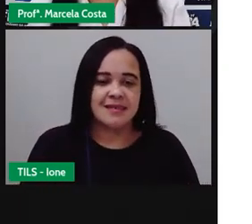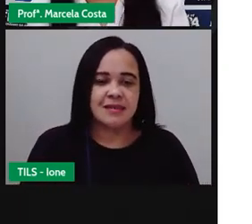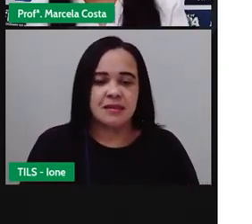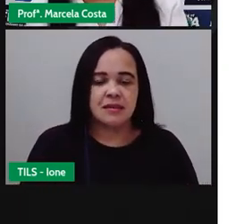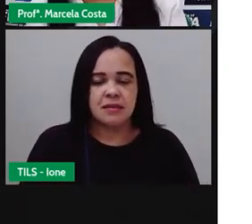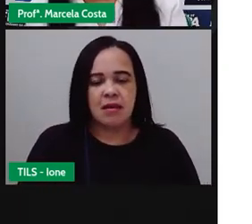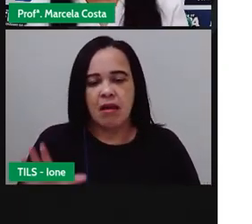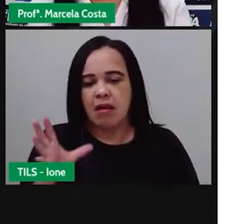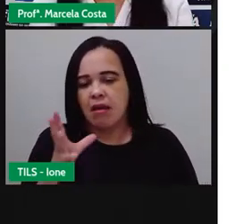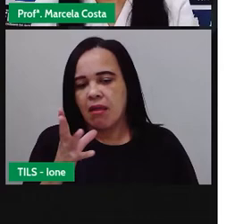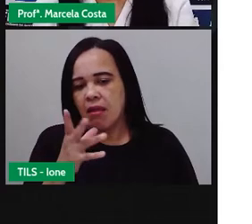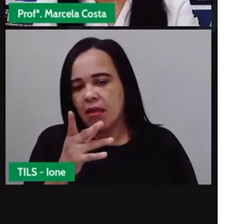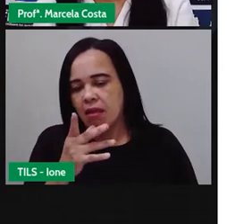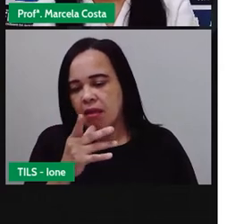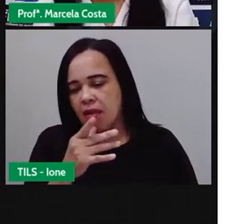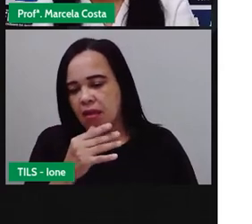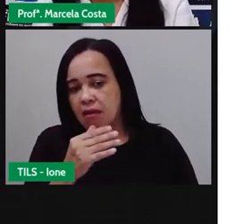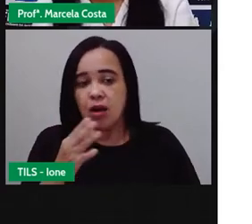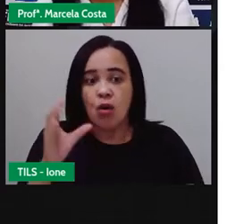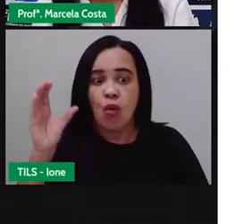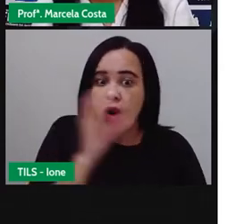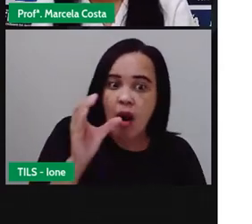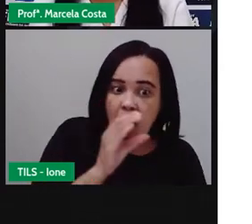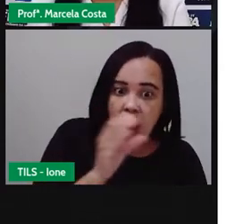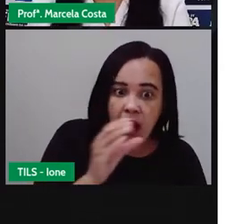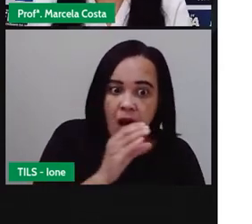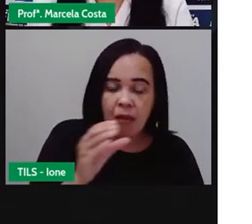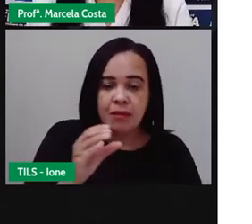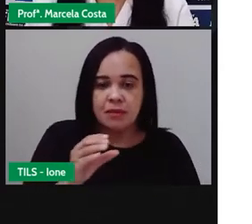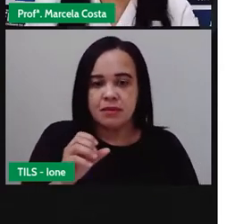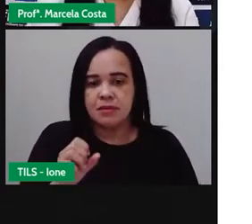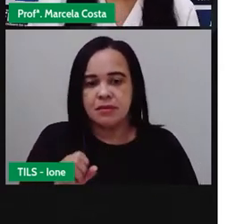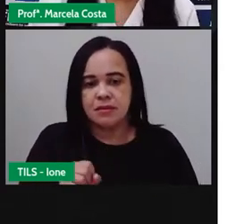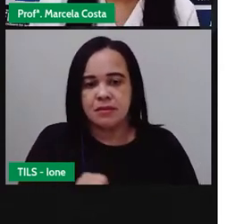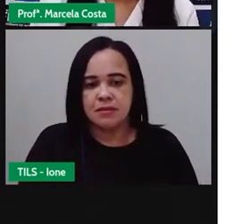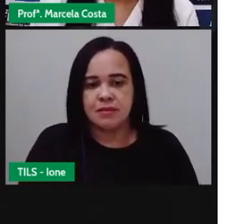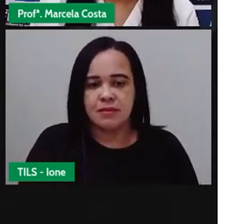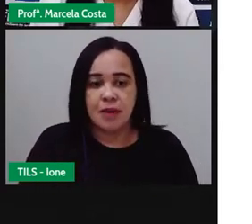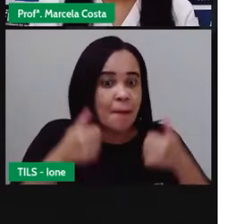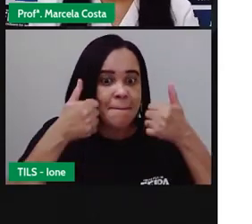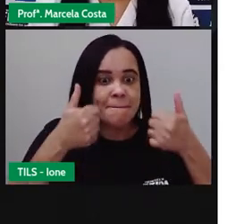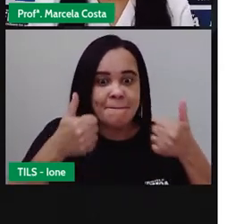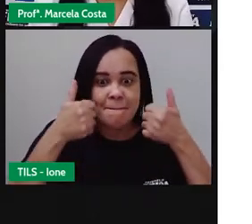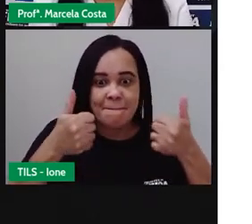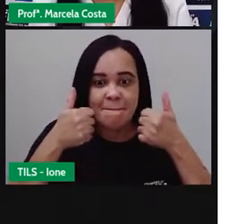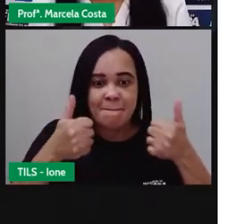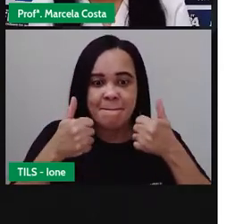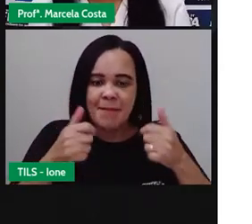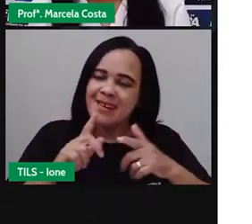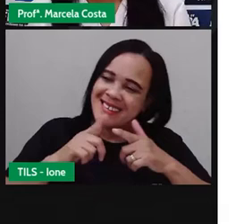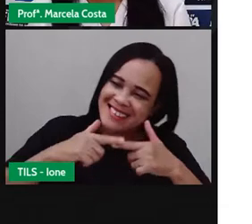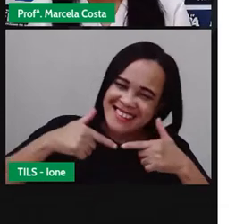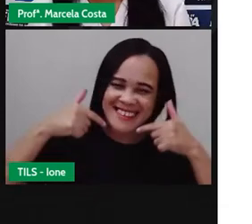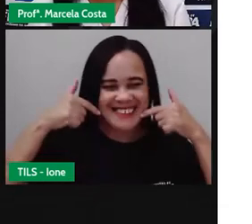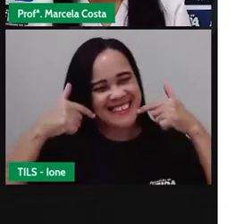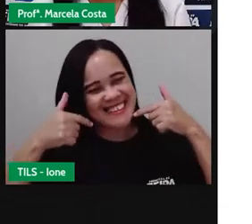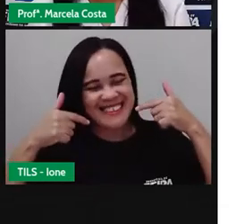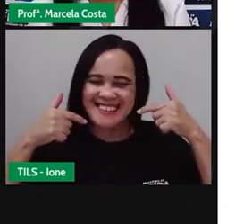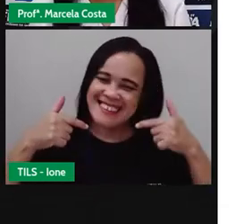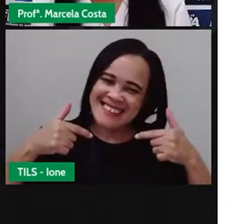um lento, o outro ligeiro, um otimista, o outro sorridente,